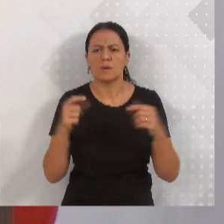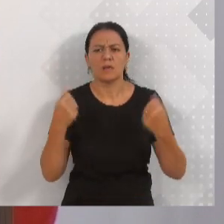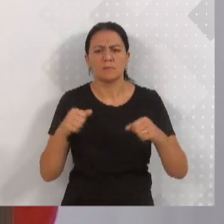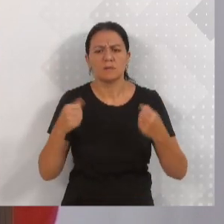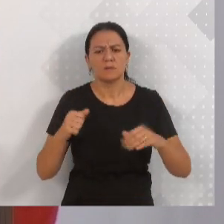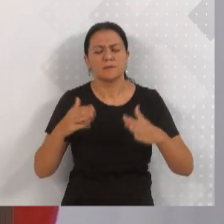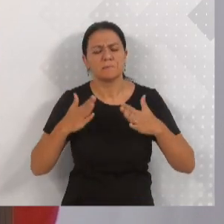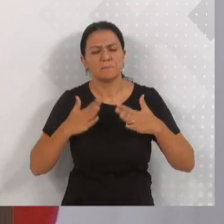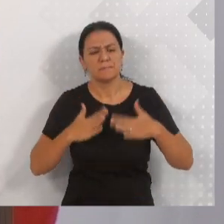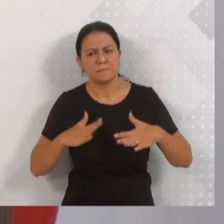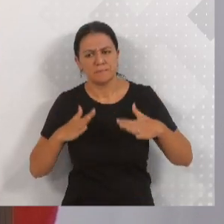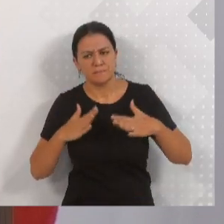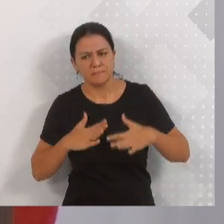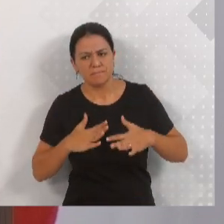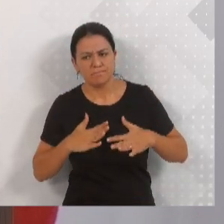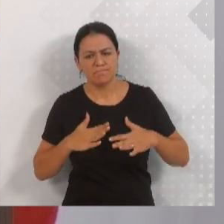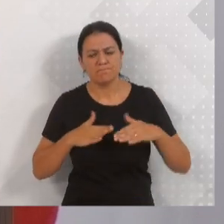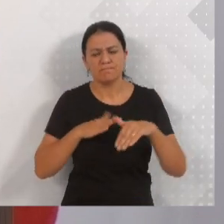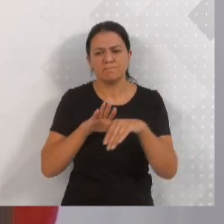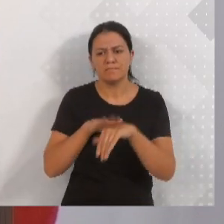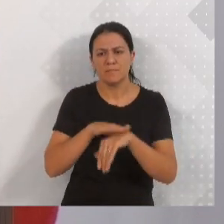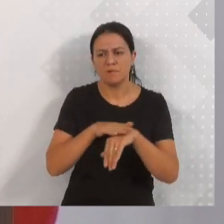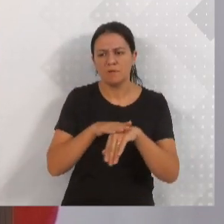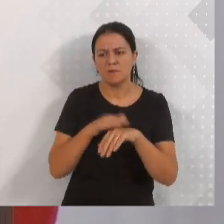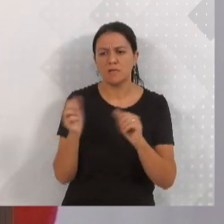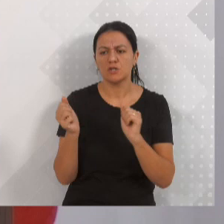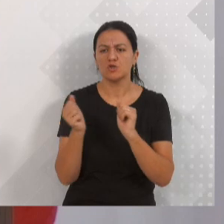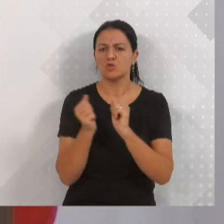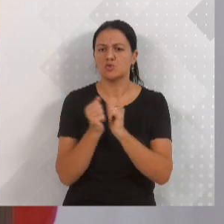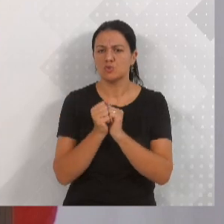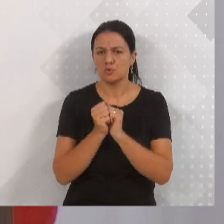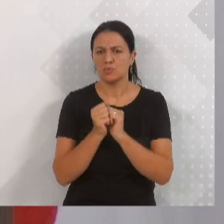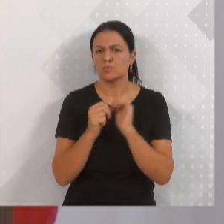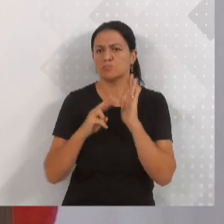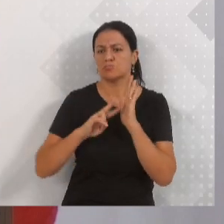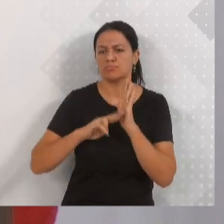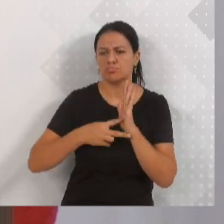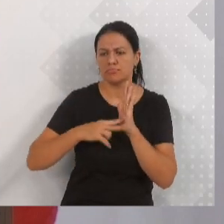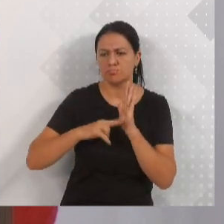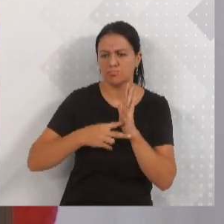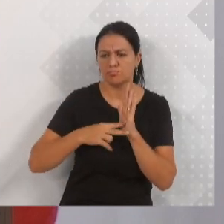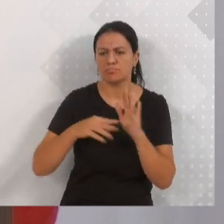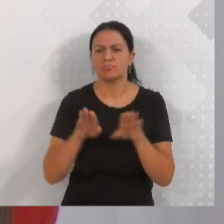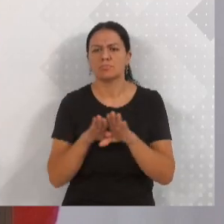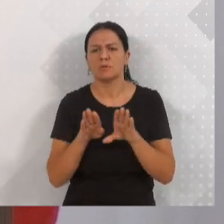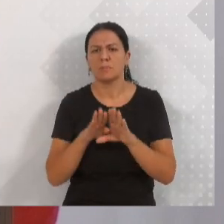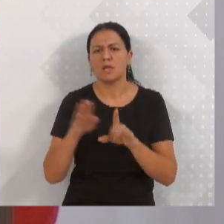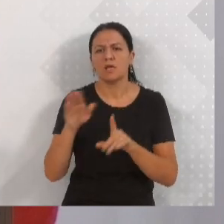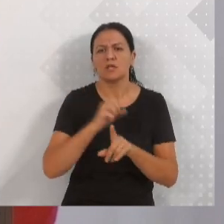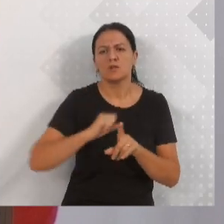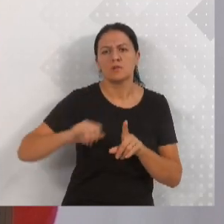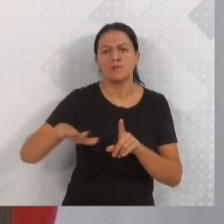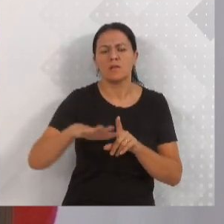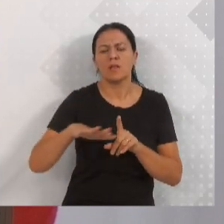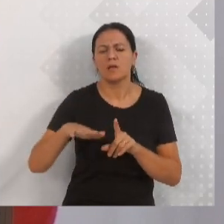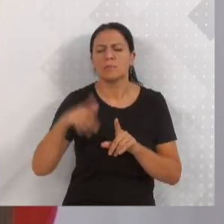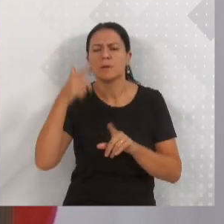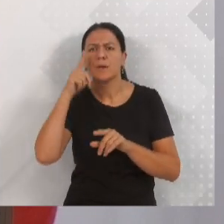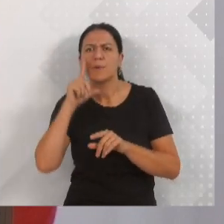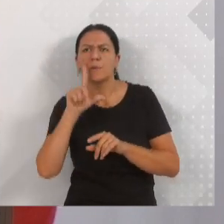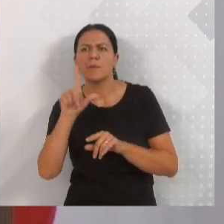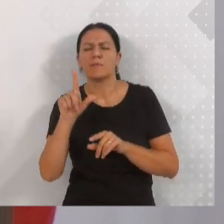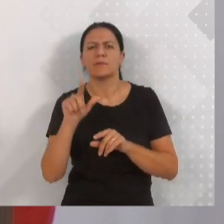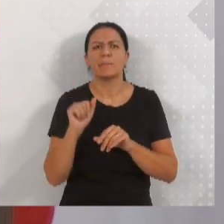tranquilidade de conversarmos junto com o sindicato, junto com a sociedade, para acharmos uma forma